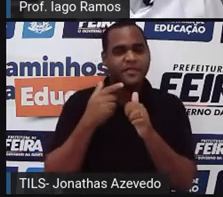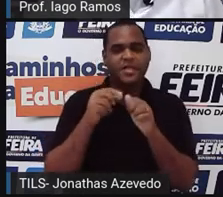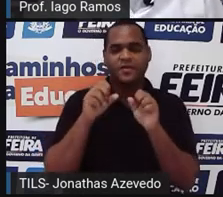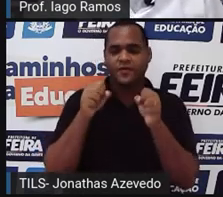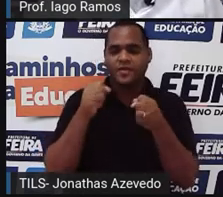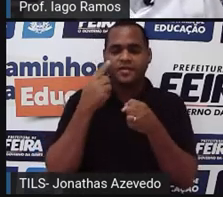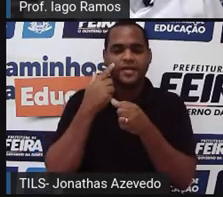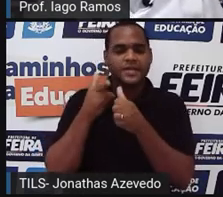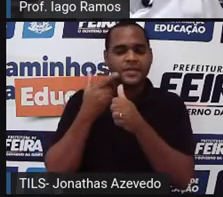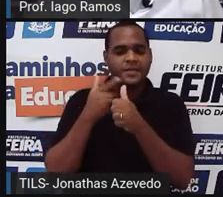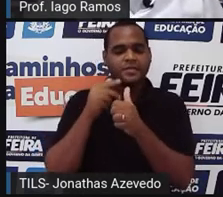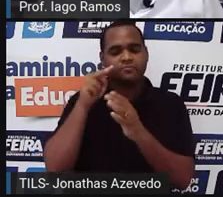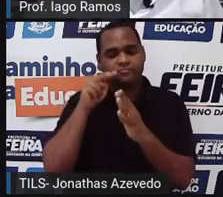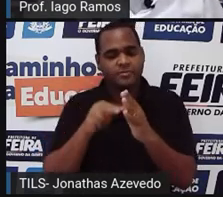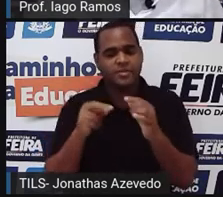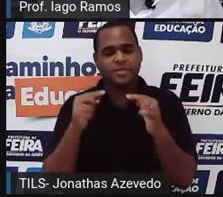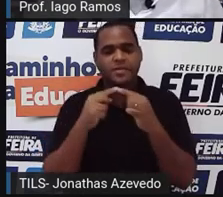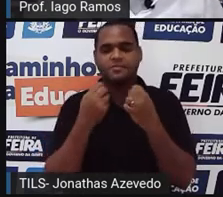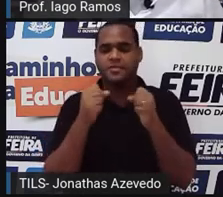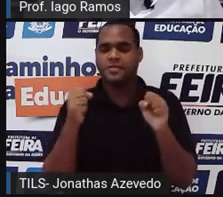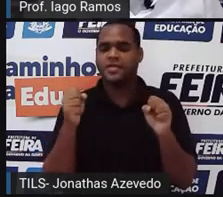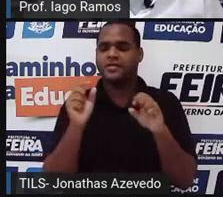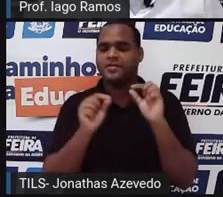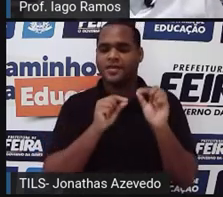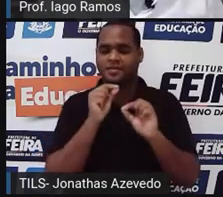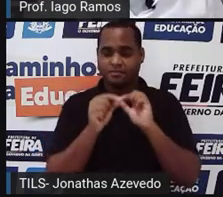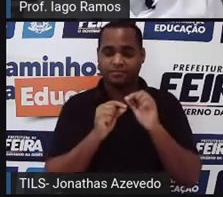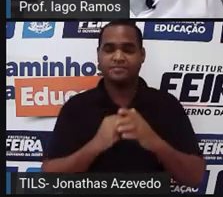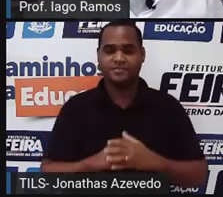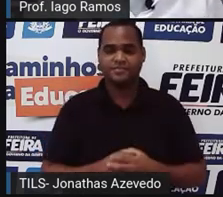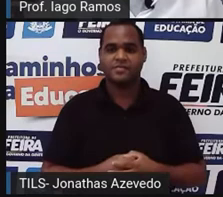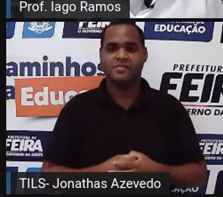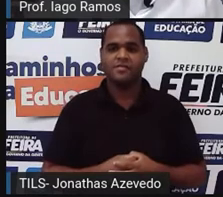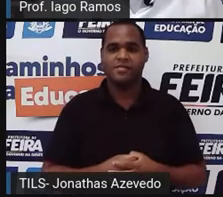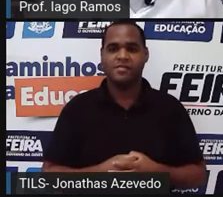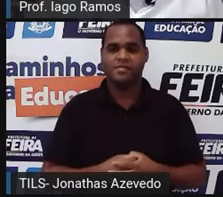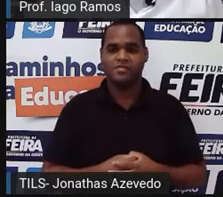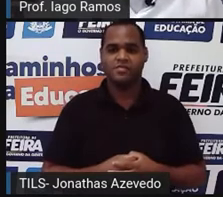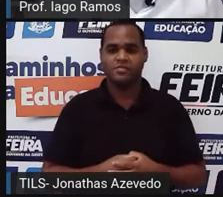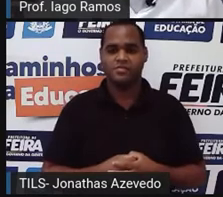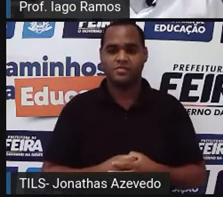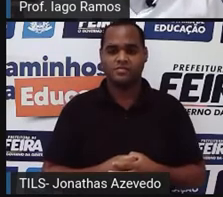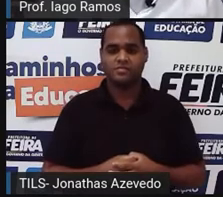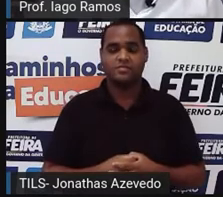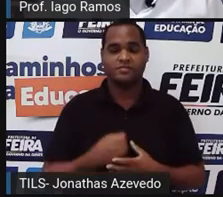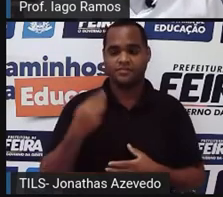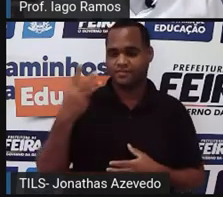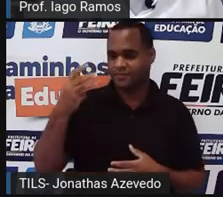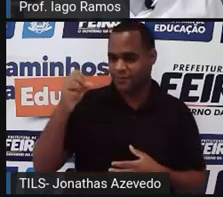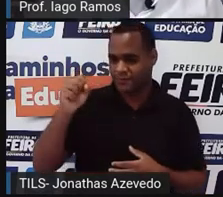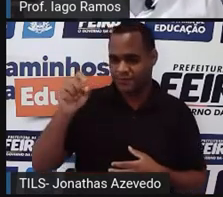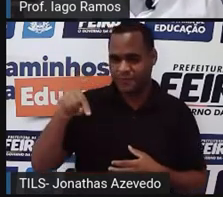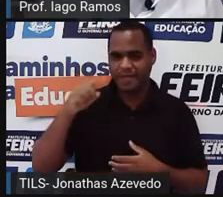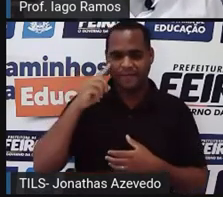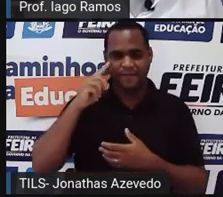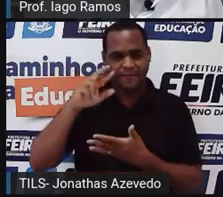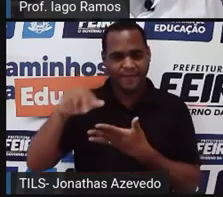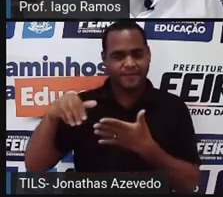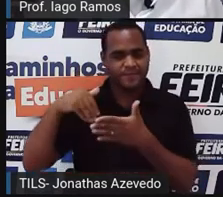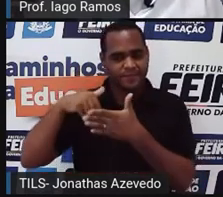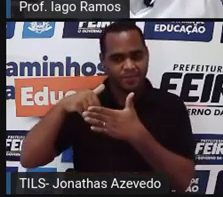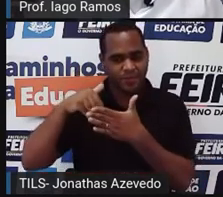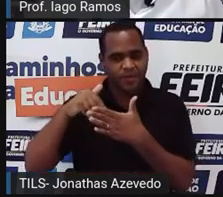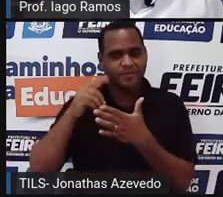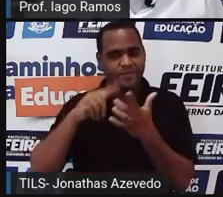essa situação procurando as grandezas, tá? Olha só. Dos 38 jogos de um campeonato,